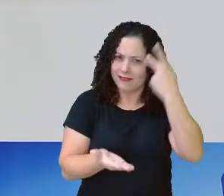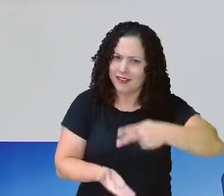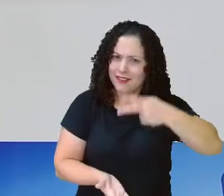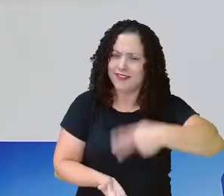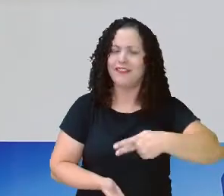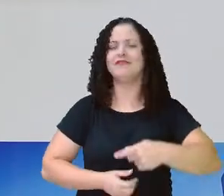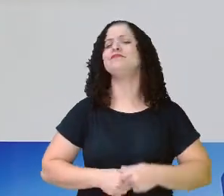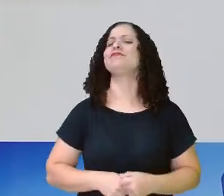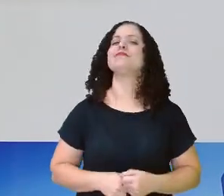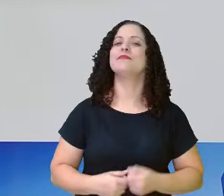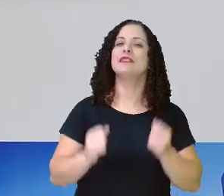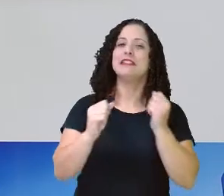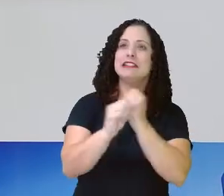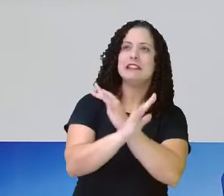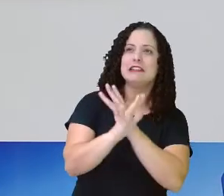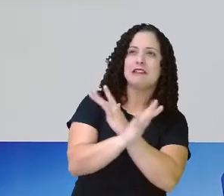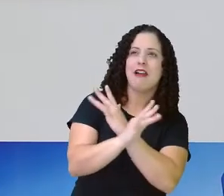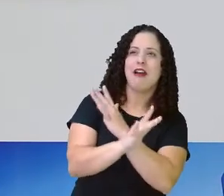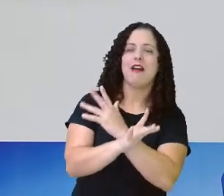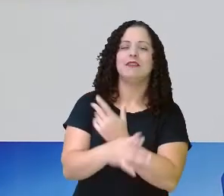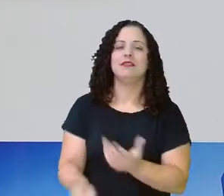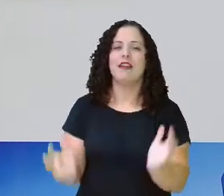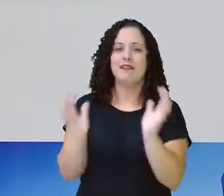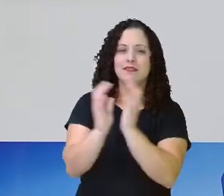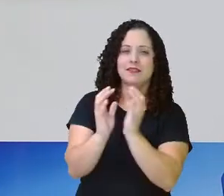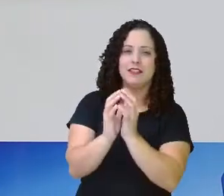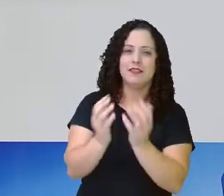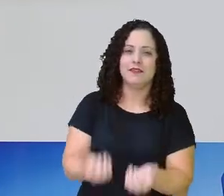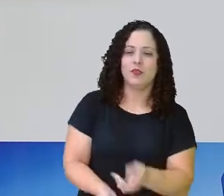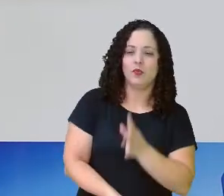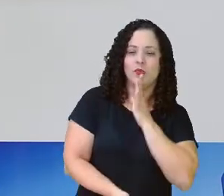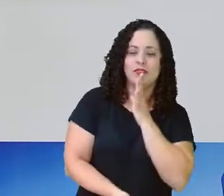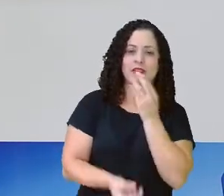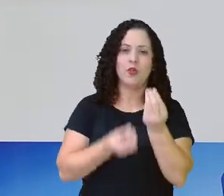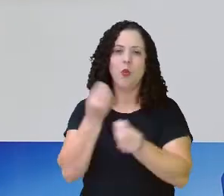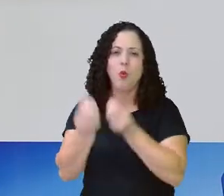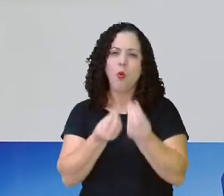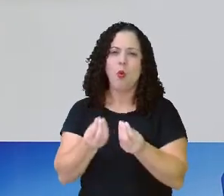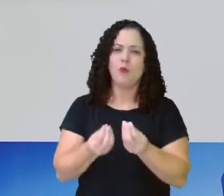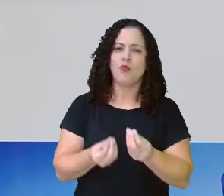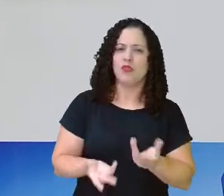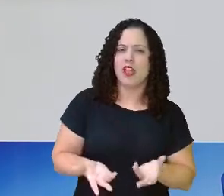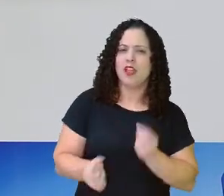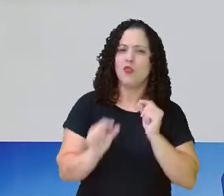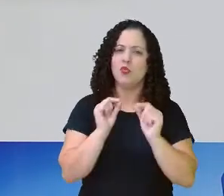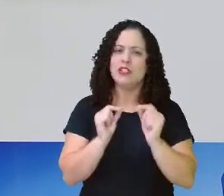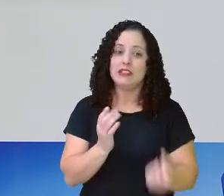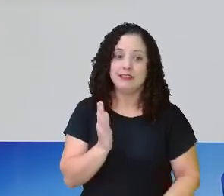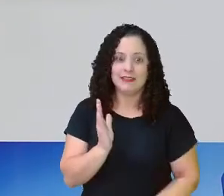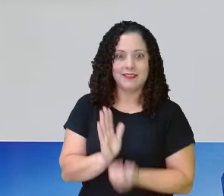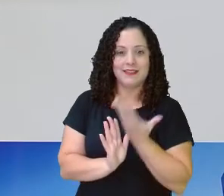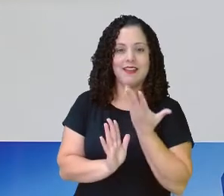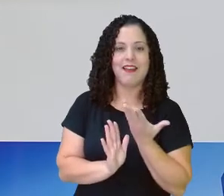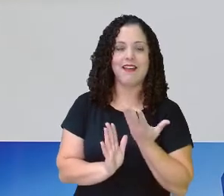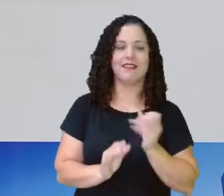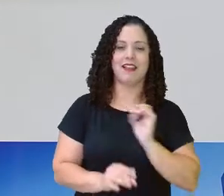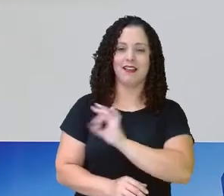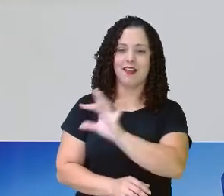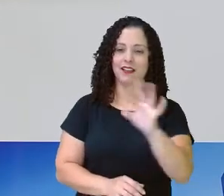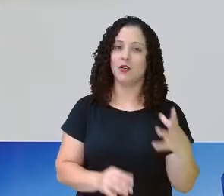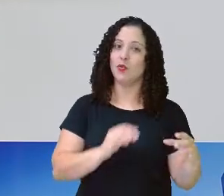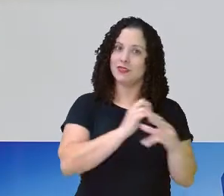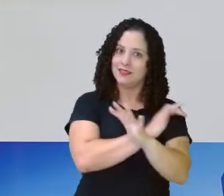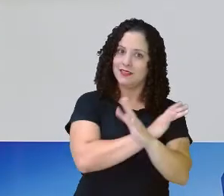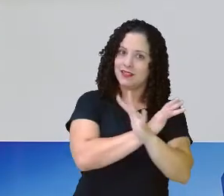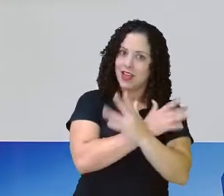tem a gente saber das histórias da nossa cidade, como é que a cidade foi fundada, por quem foi fundada, quais foram as pessoas. Cada cidade tem a sua história